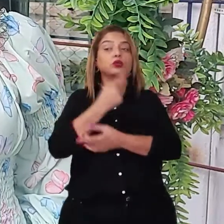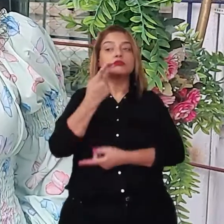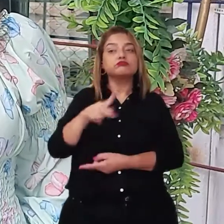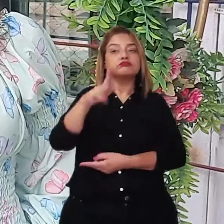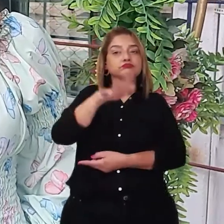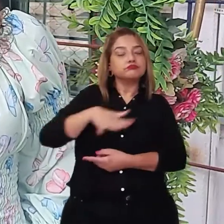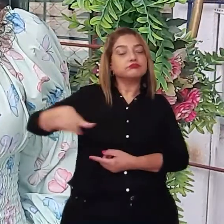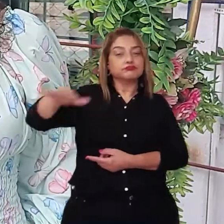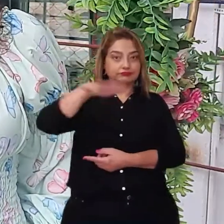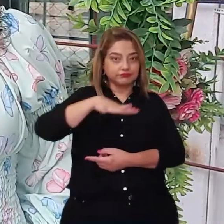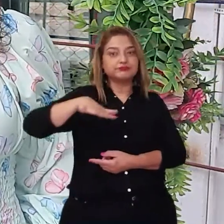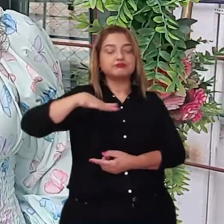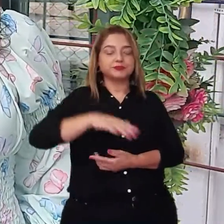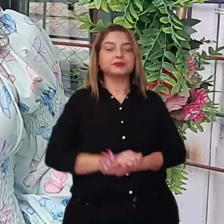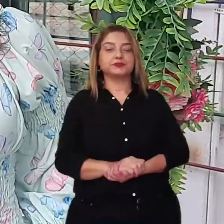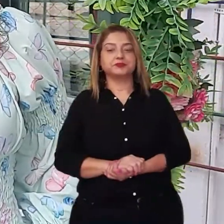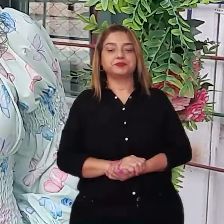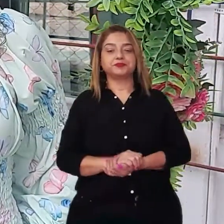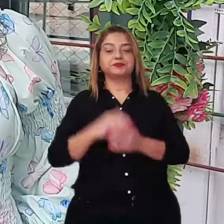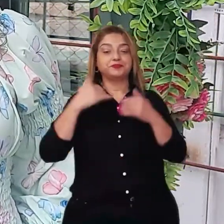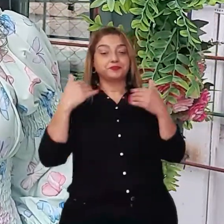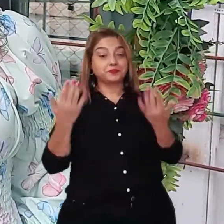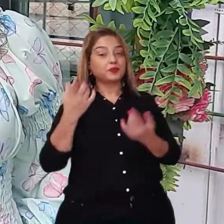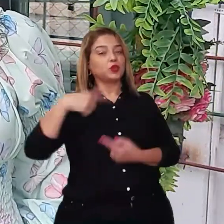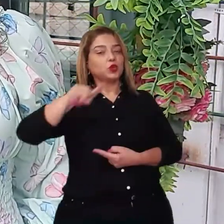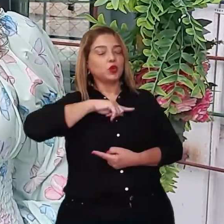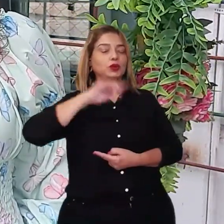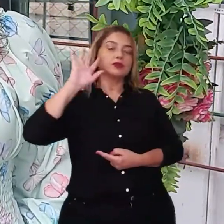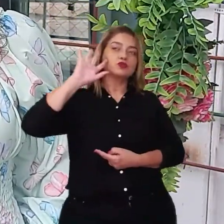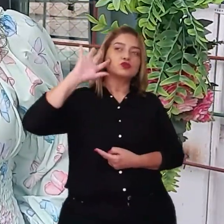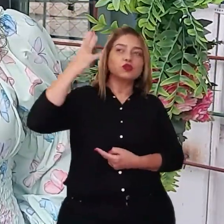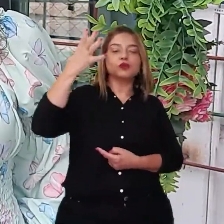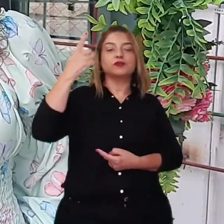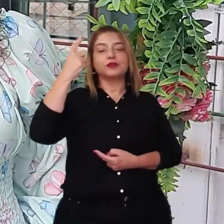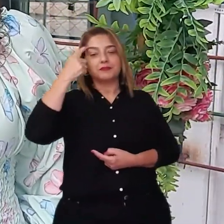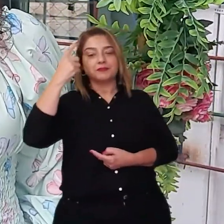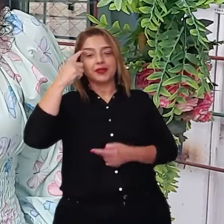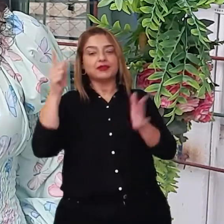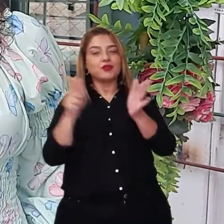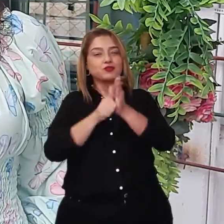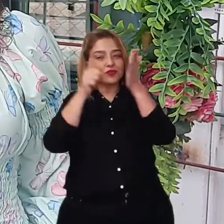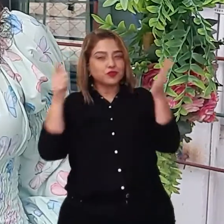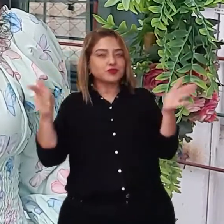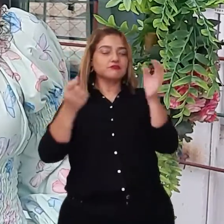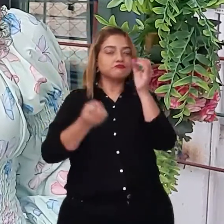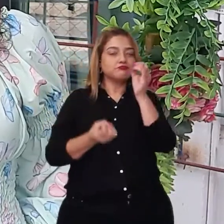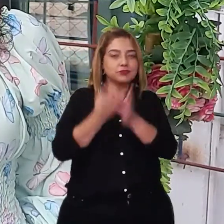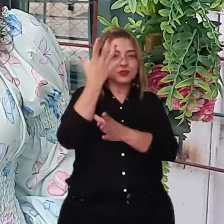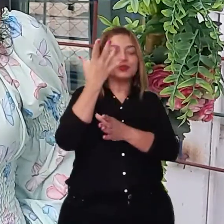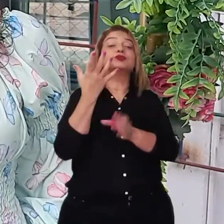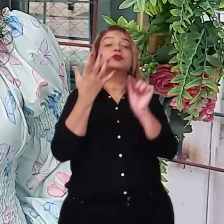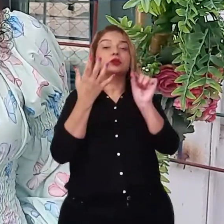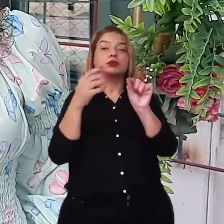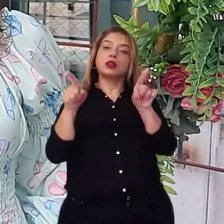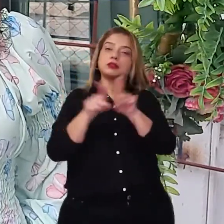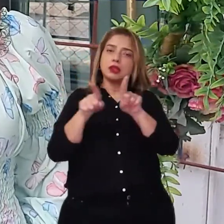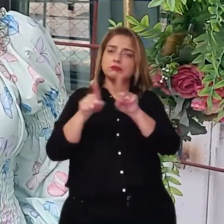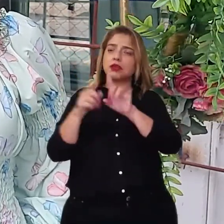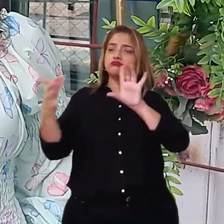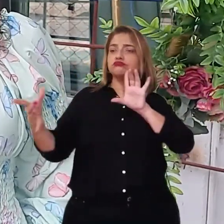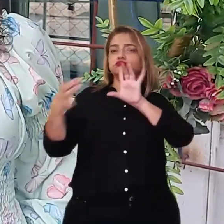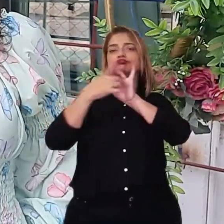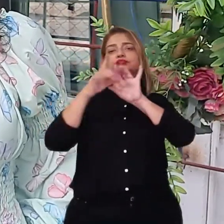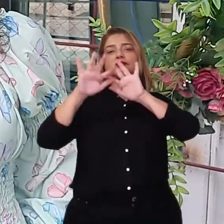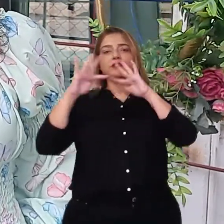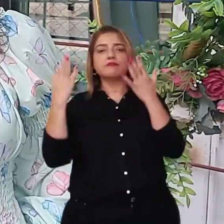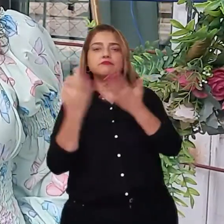institucional. E então nós resolvemos produzir esse jornal, claro que envolvendo as famílias,